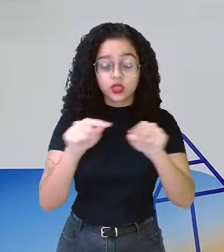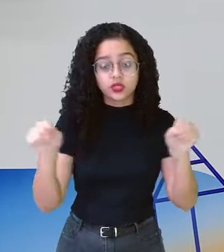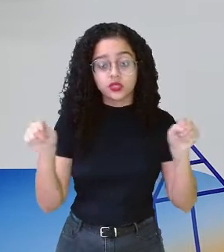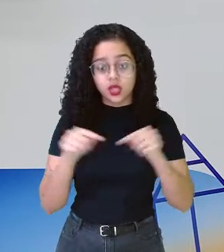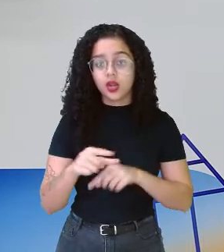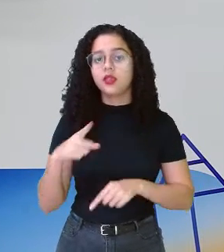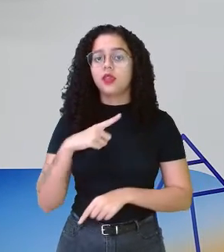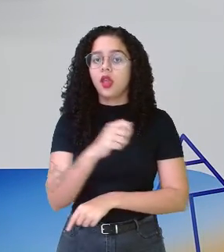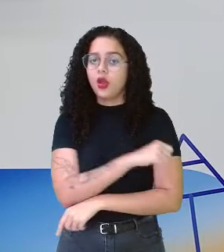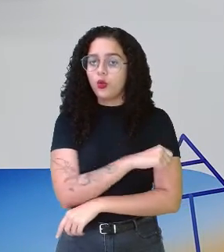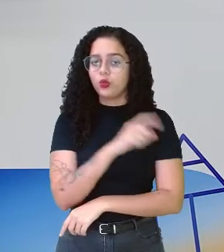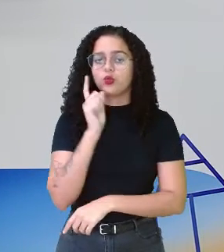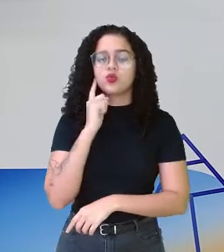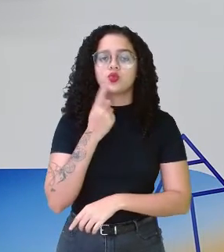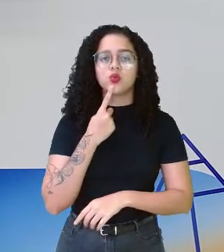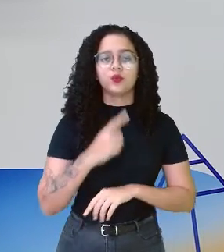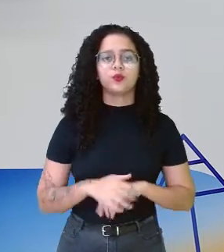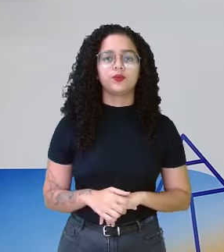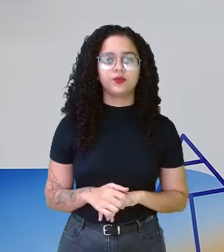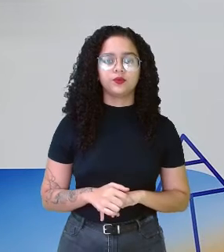tenha algum estudante surdo.